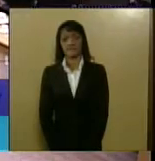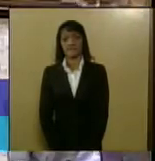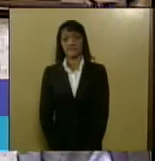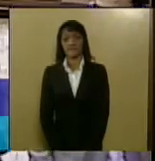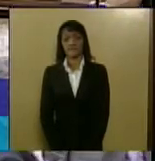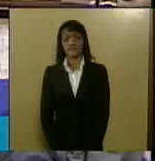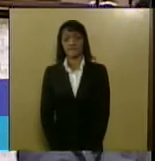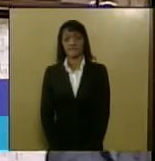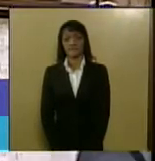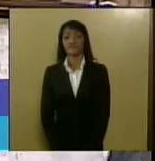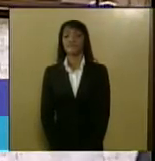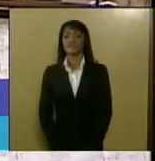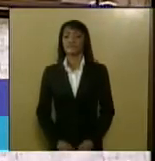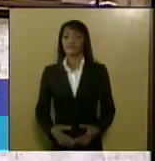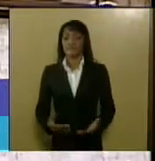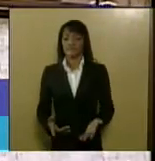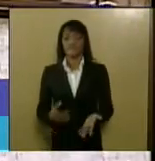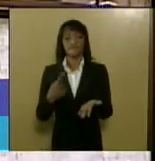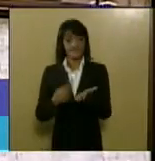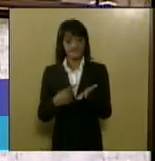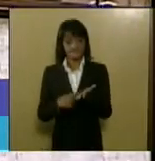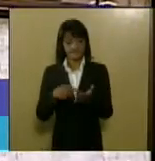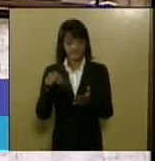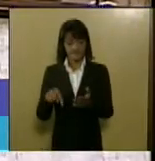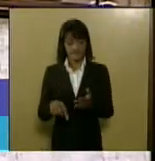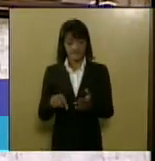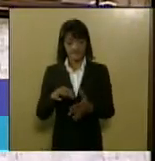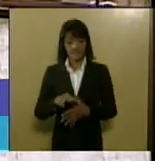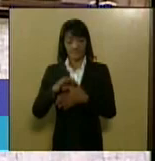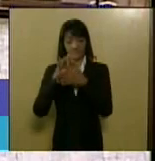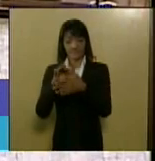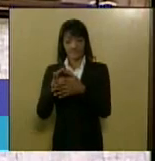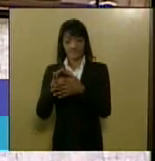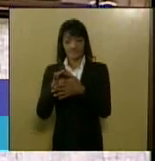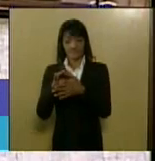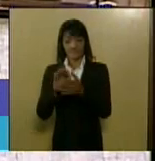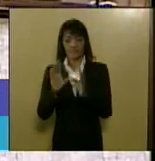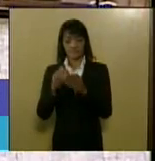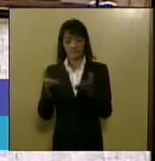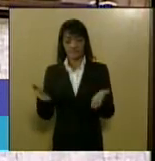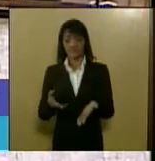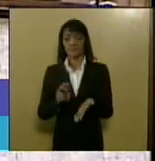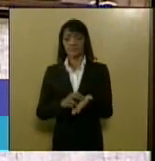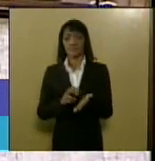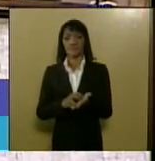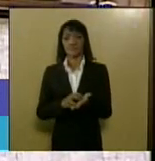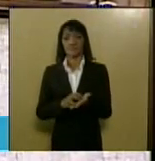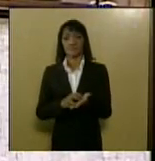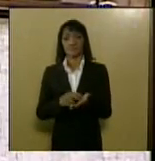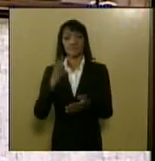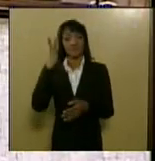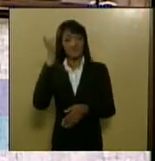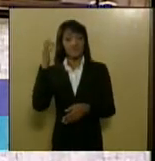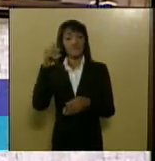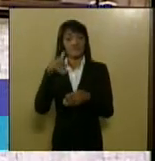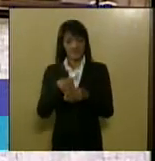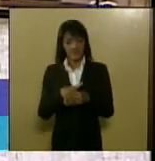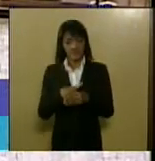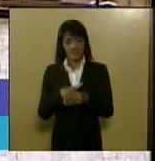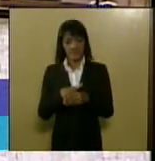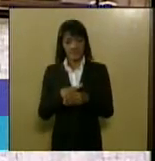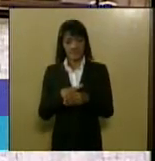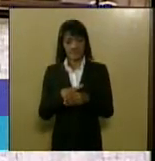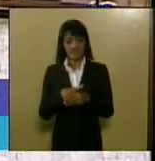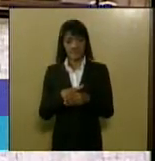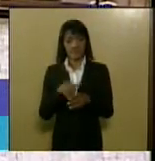look conforme combinado aqui com a liderança da oposição da sua zona amanhã amanhã nós teremos votação vamos